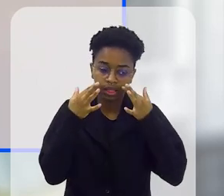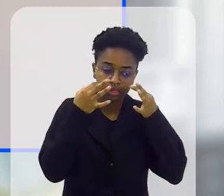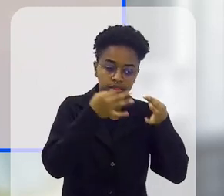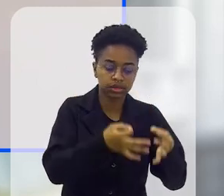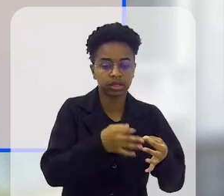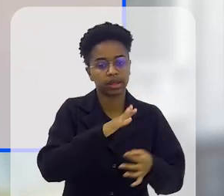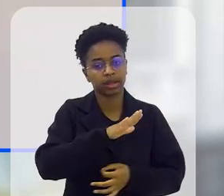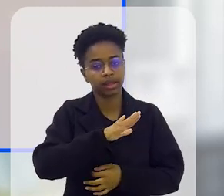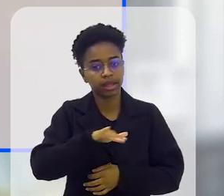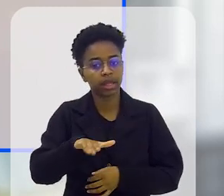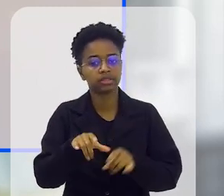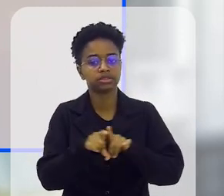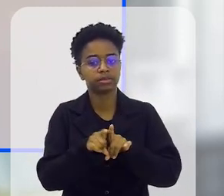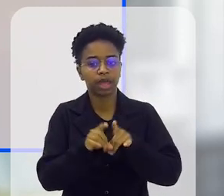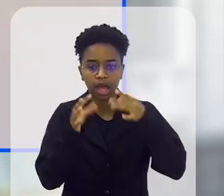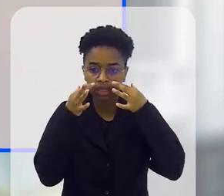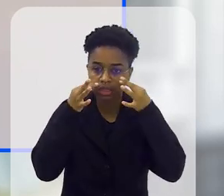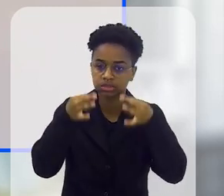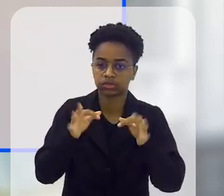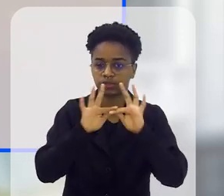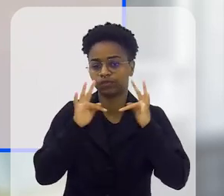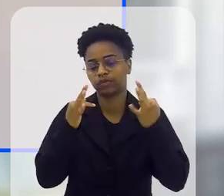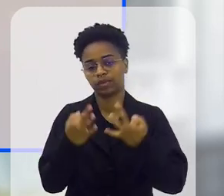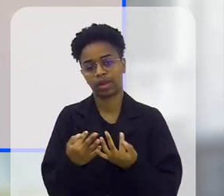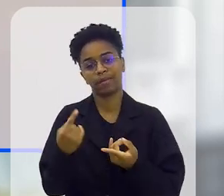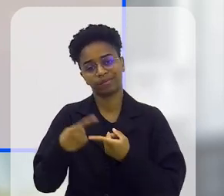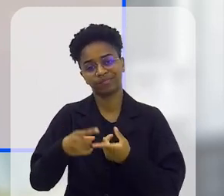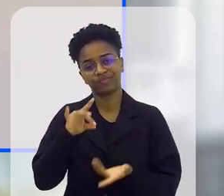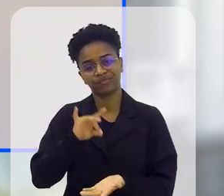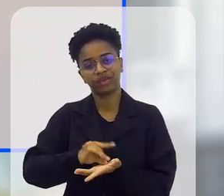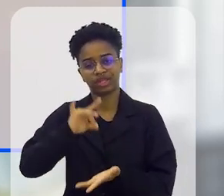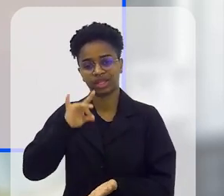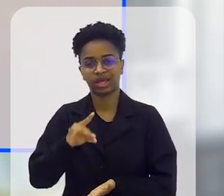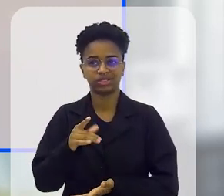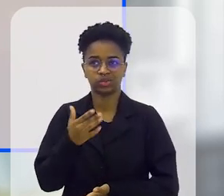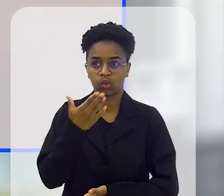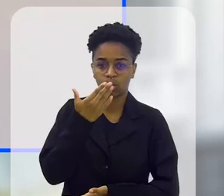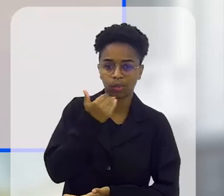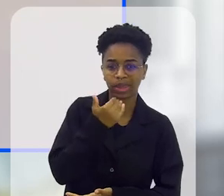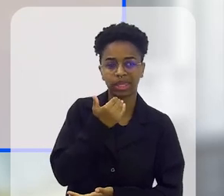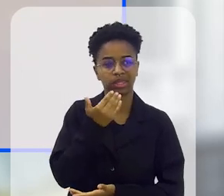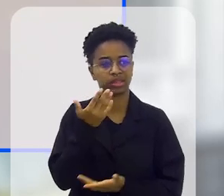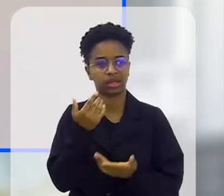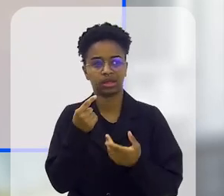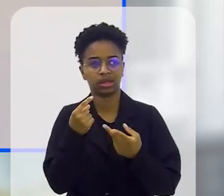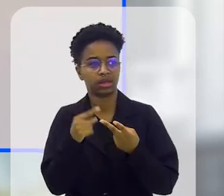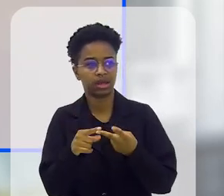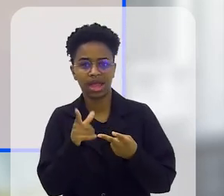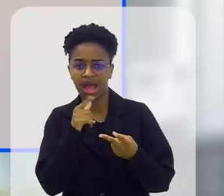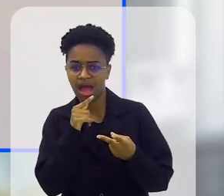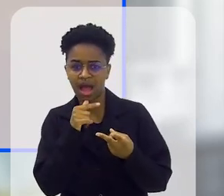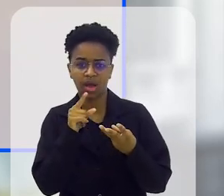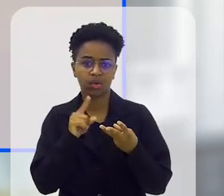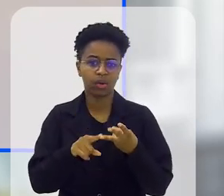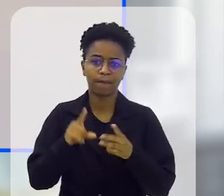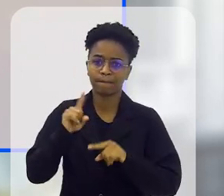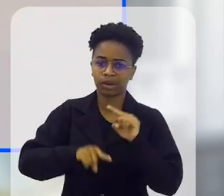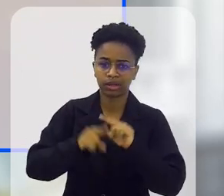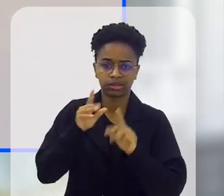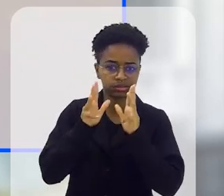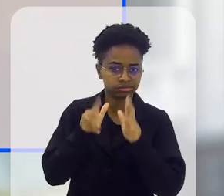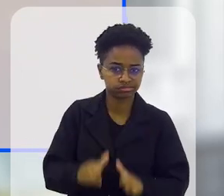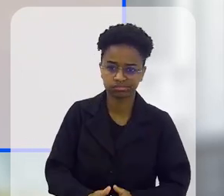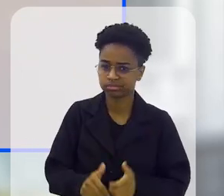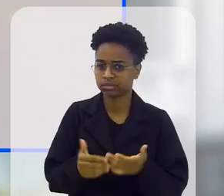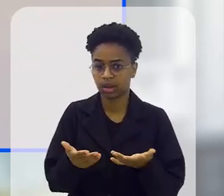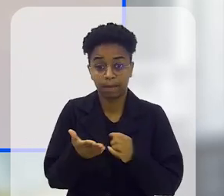necessidades, tanto dessa criança como da família que fica, realmente de comida, de alimento, de água, de material